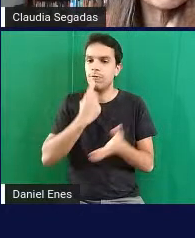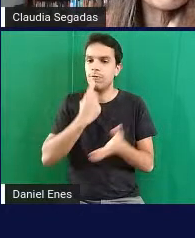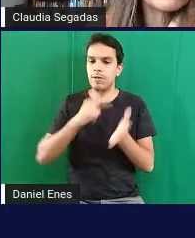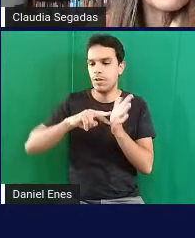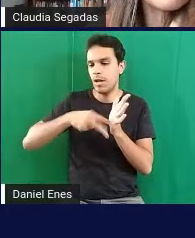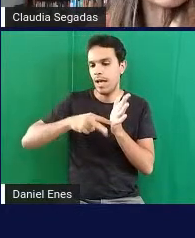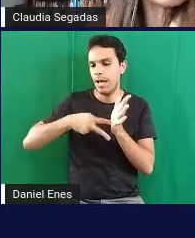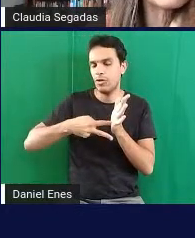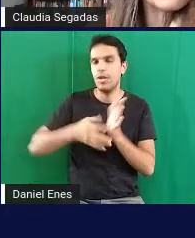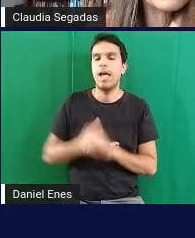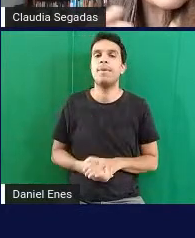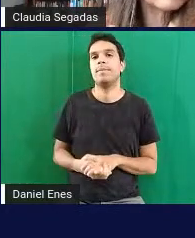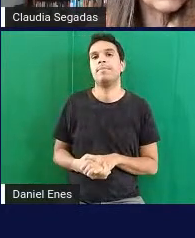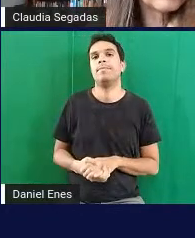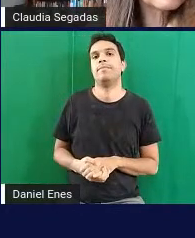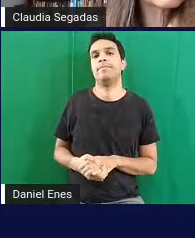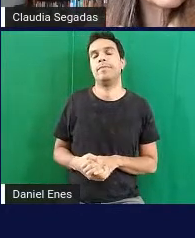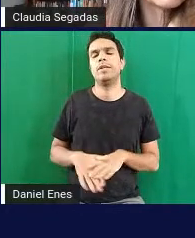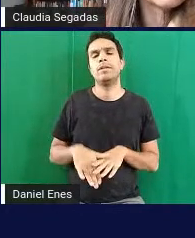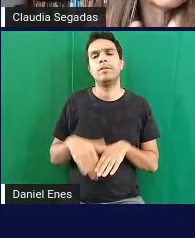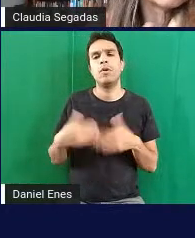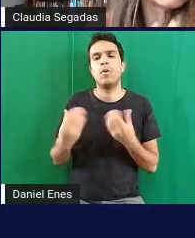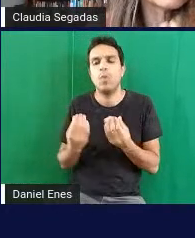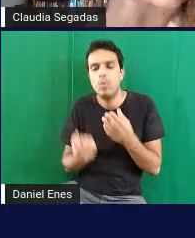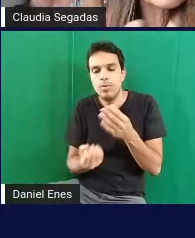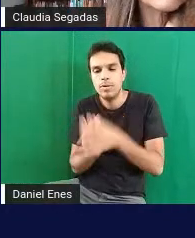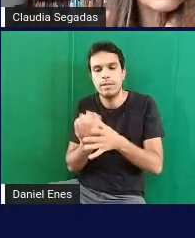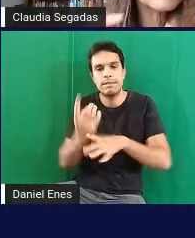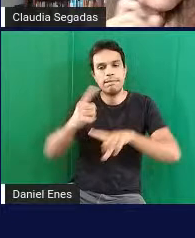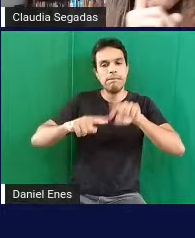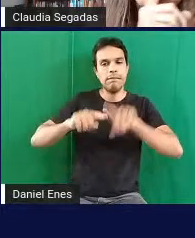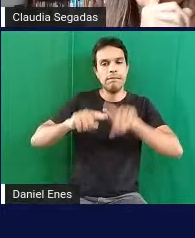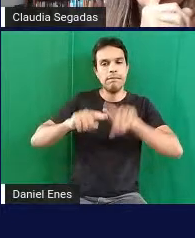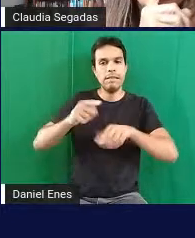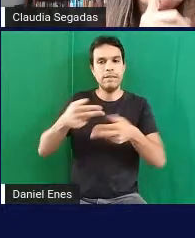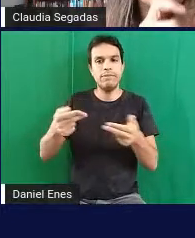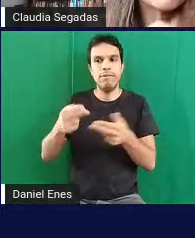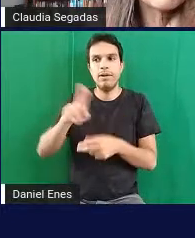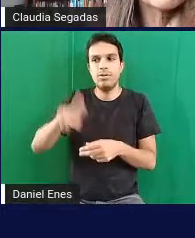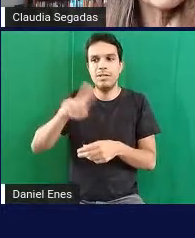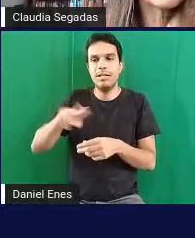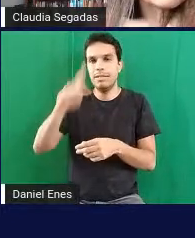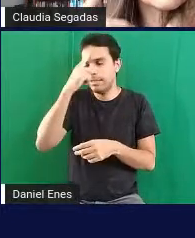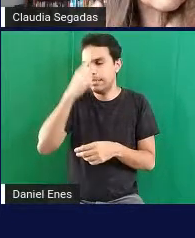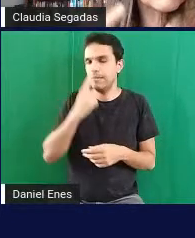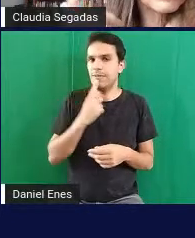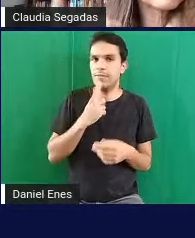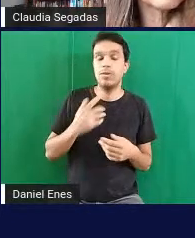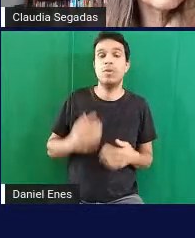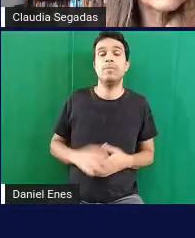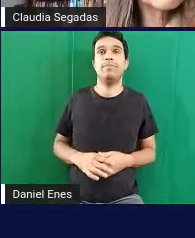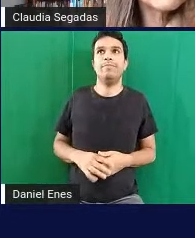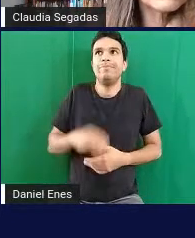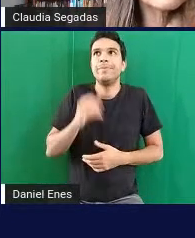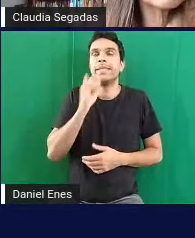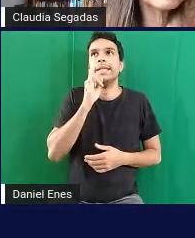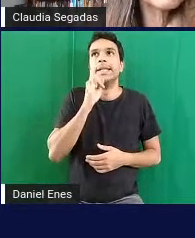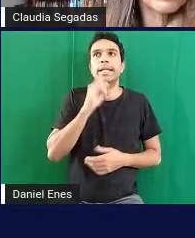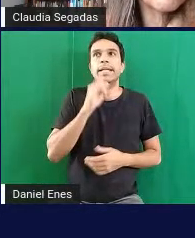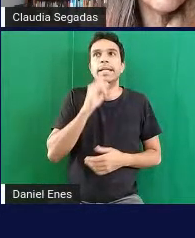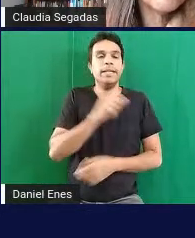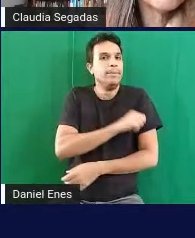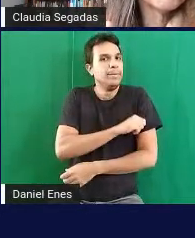pode ser criar recursos utilizando essas figuras de tal forma que por exemplo um aluno com